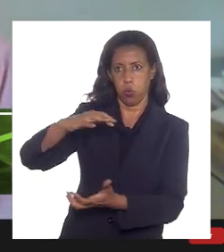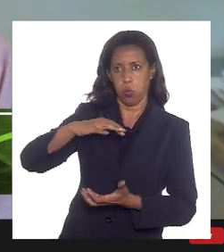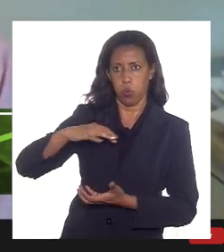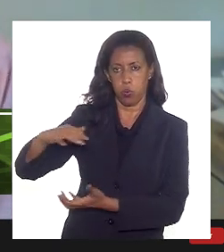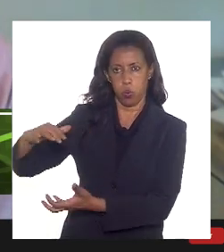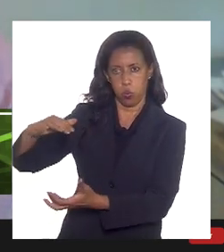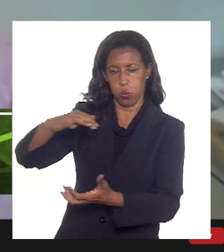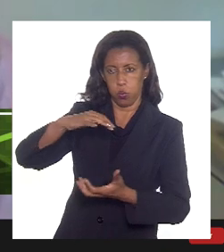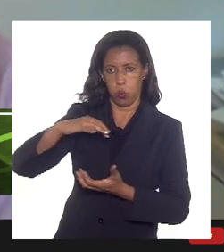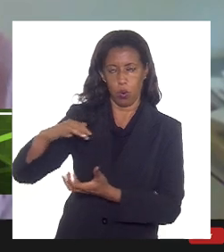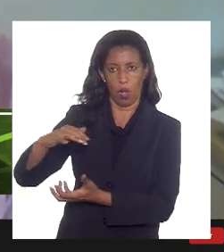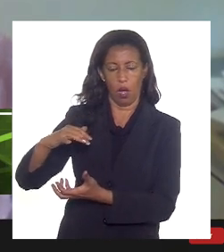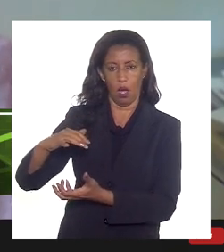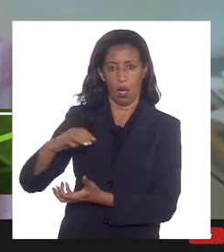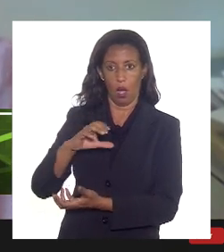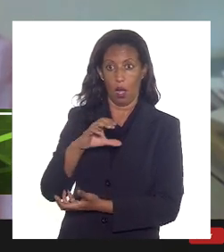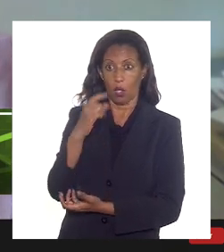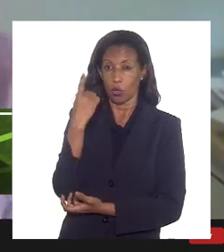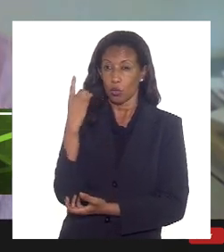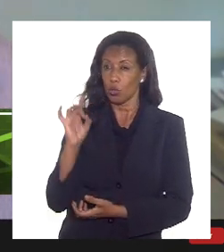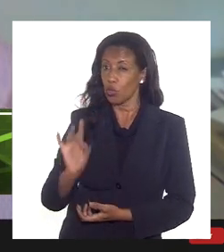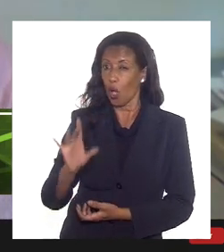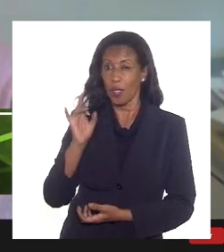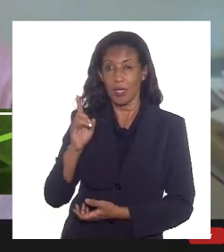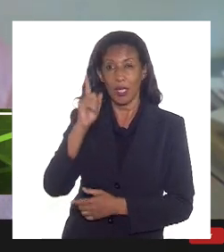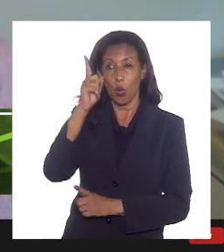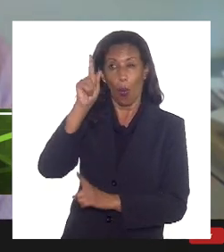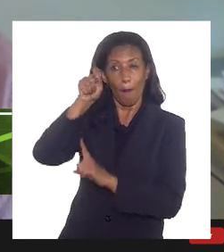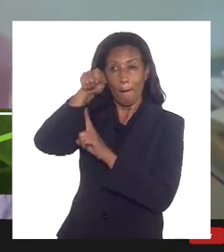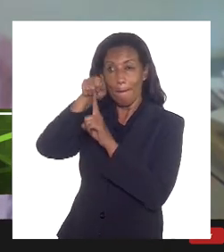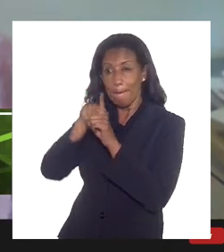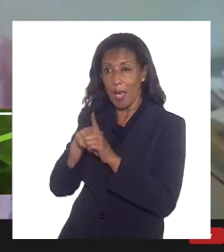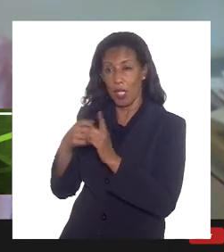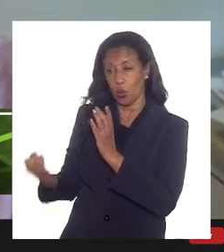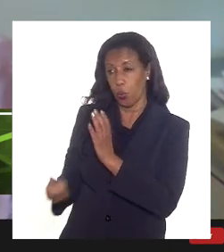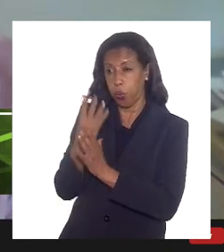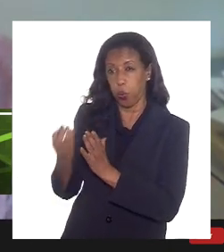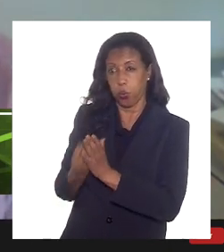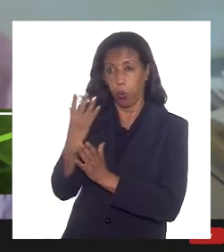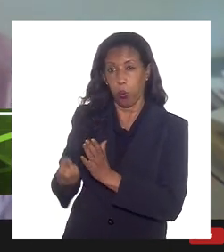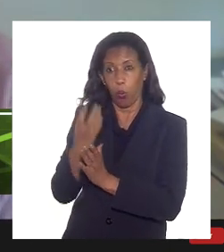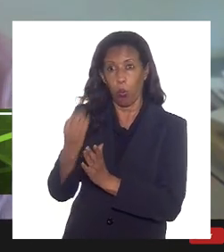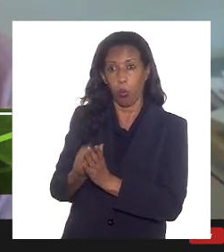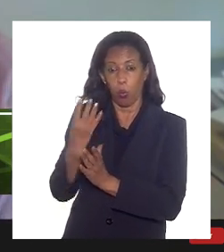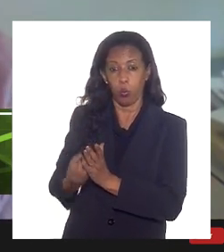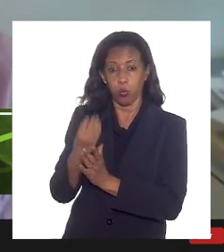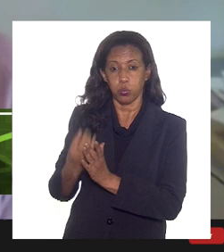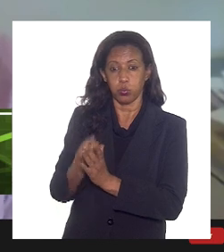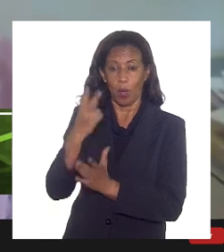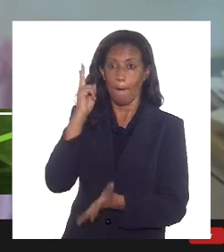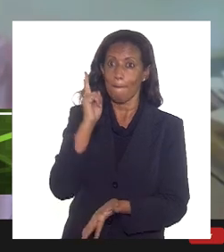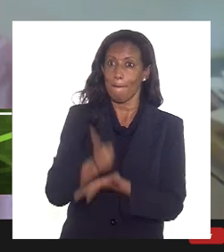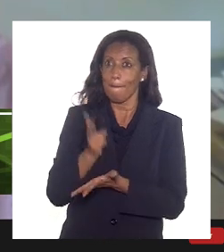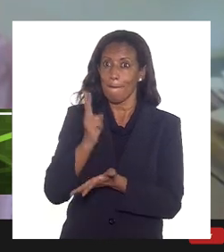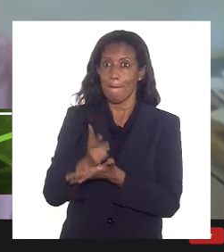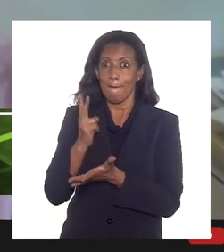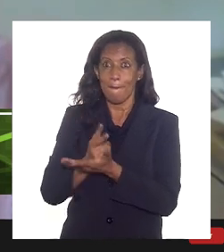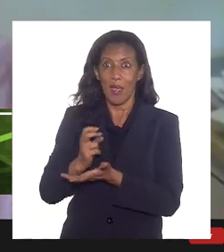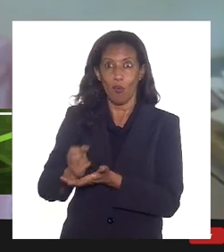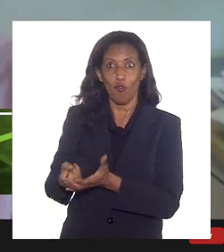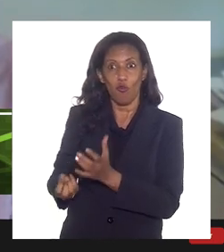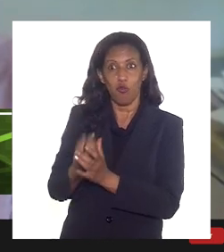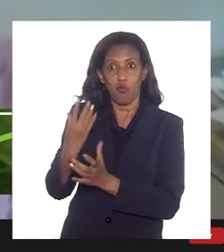o campo de tupi sozinho por mês produz o mesmo volume que